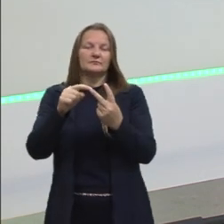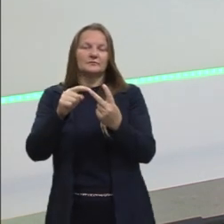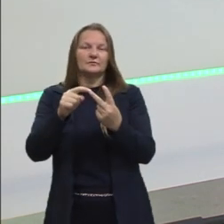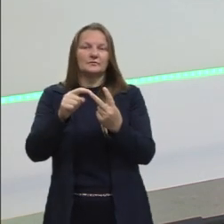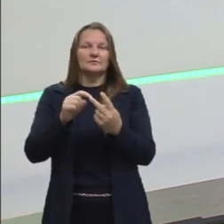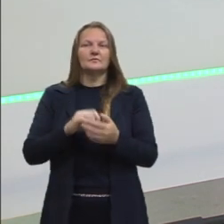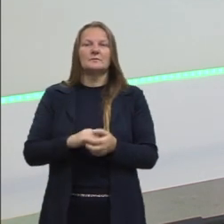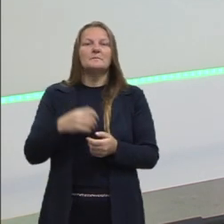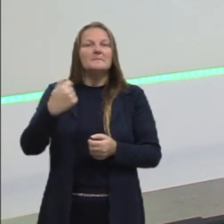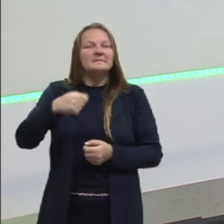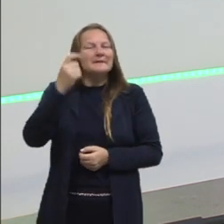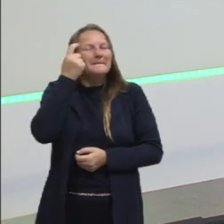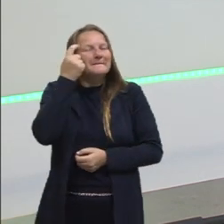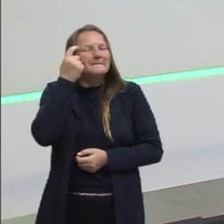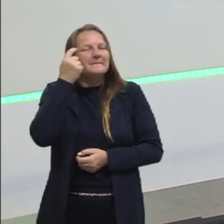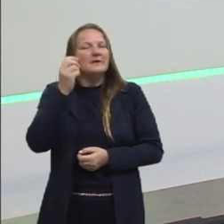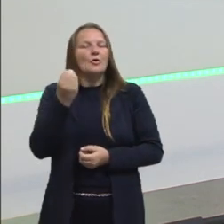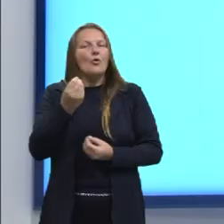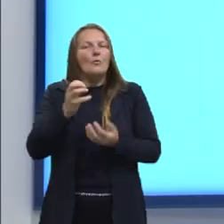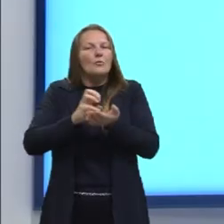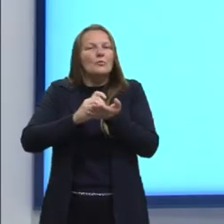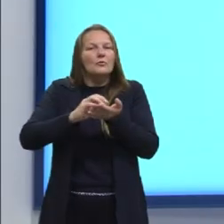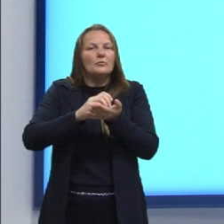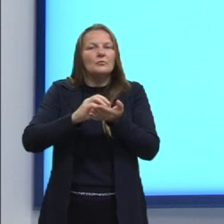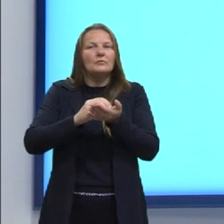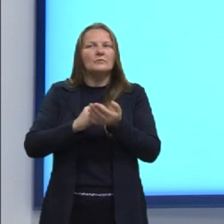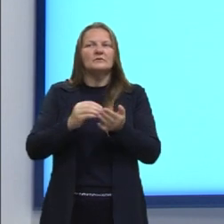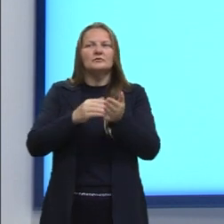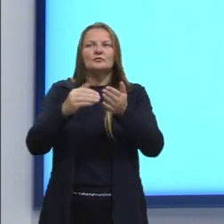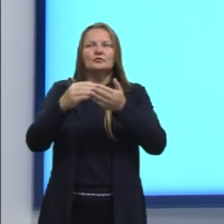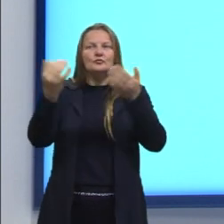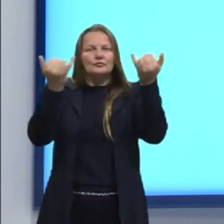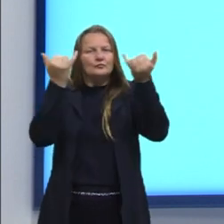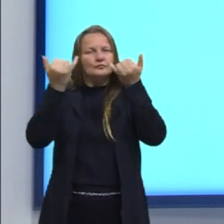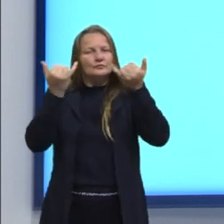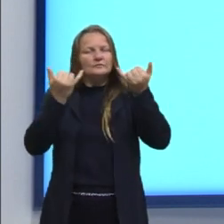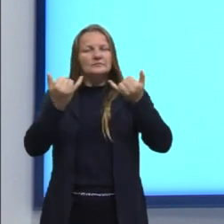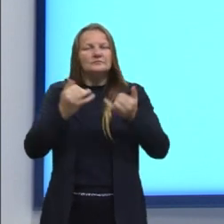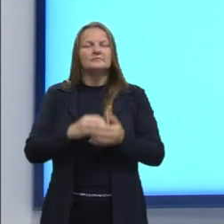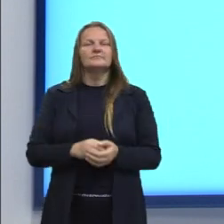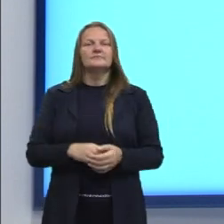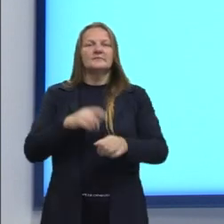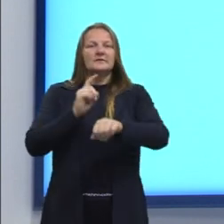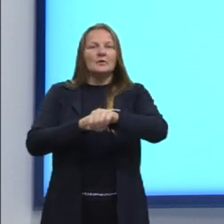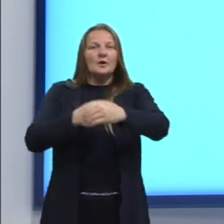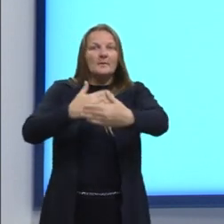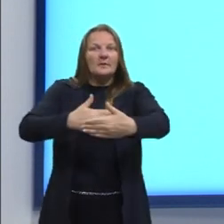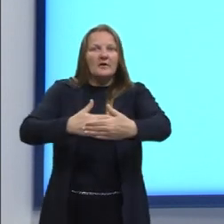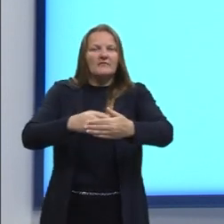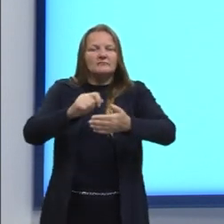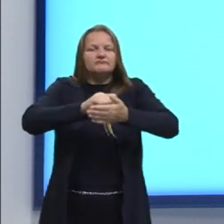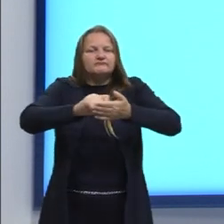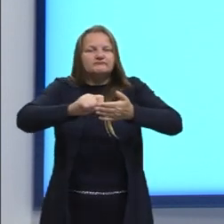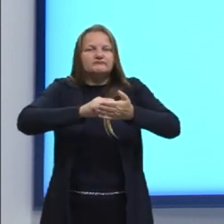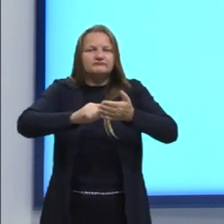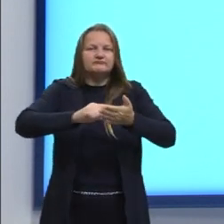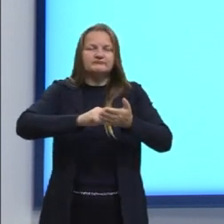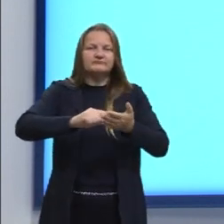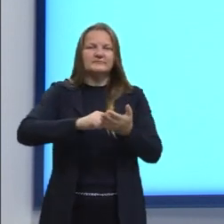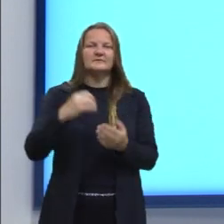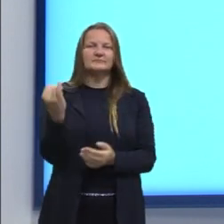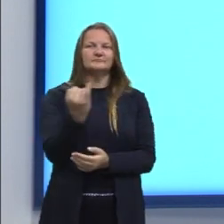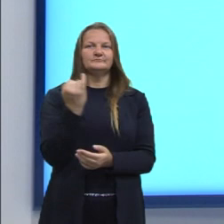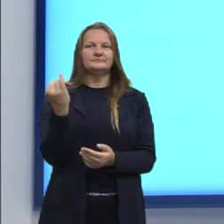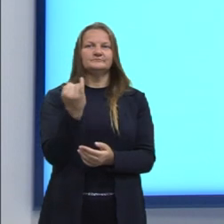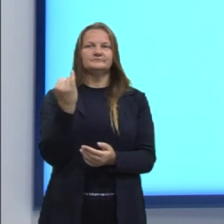gente precisa pensar em todos os itens, listar eles, ou na hora da prova sublinhar os itens ali importantes.